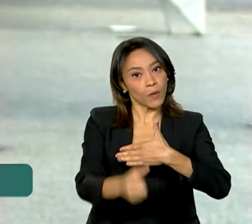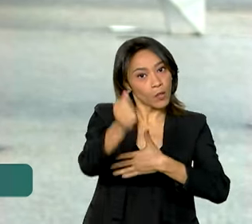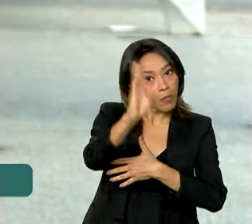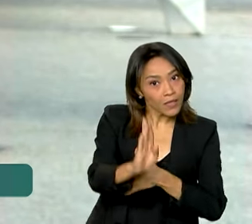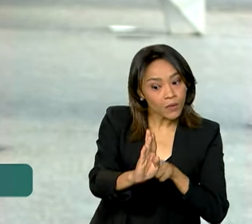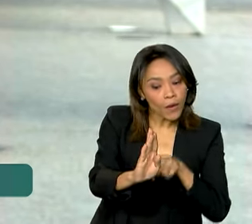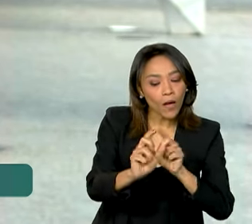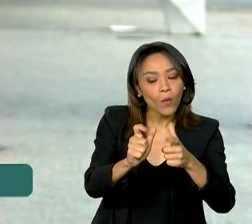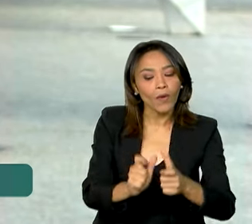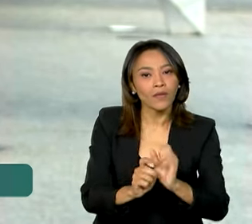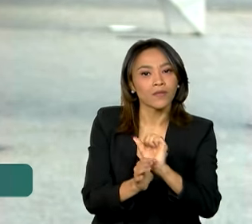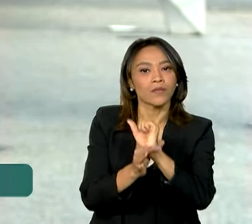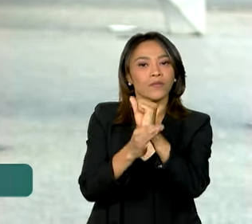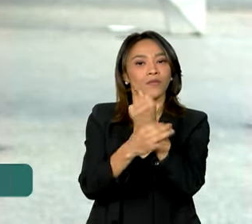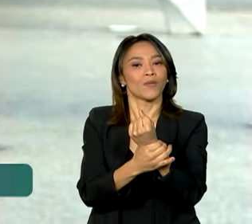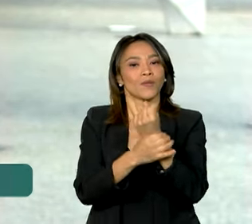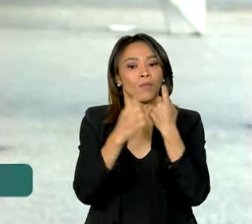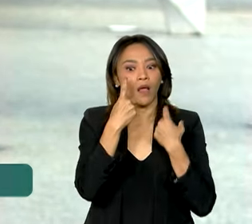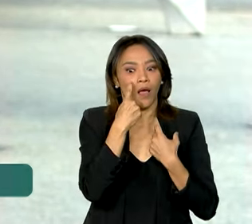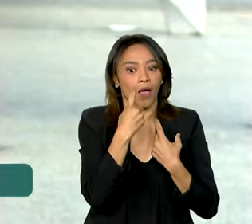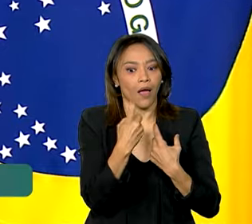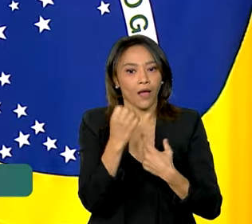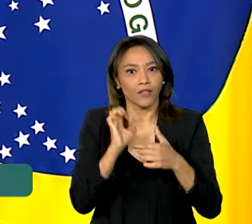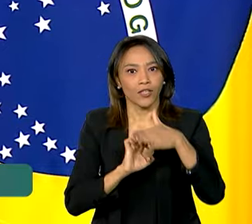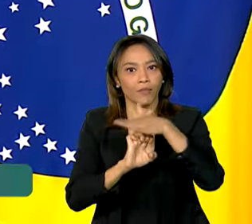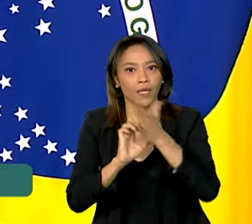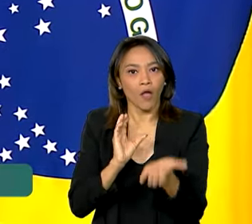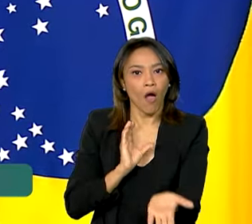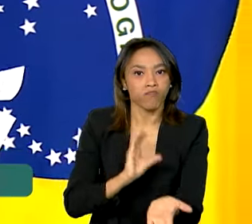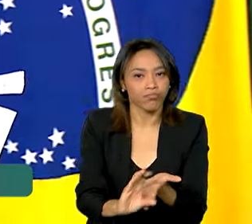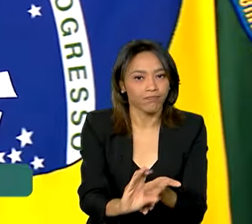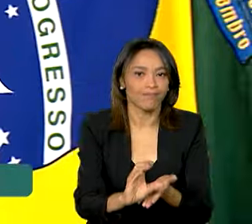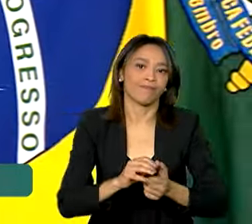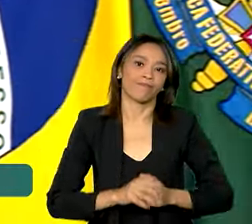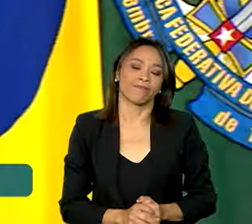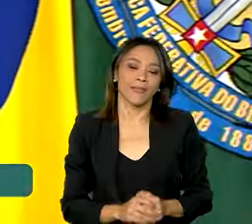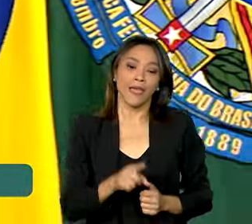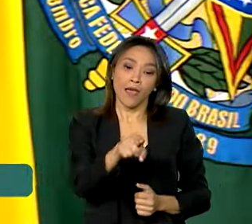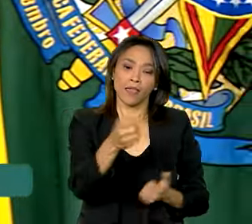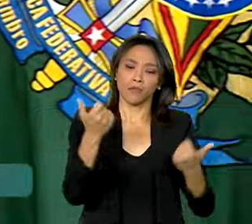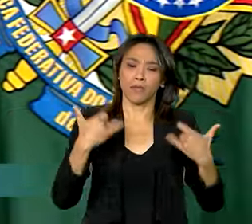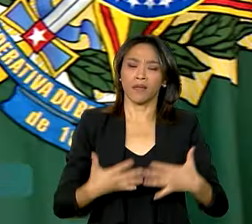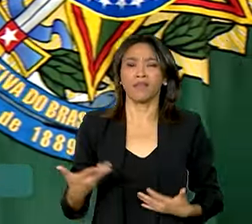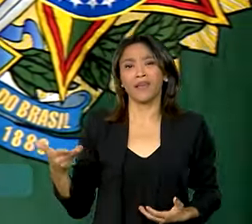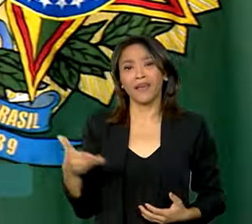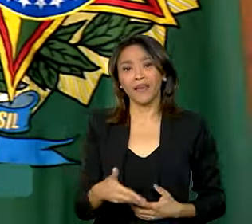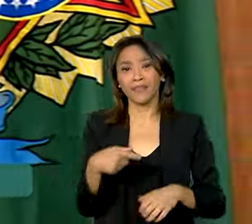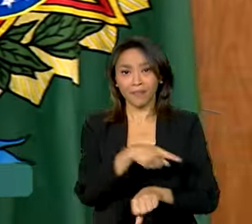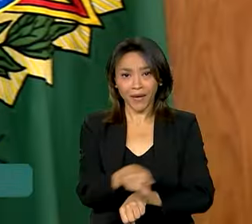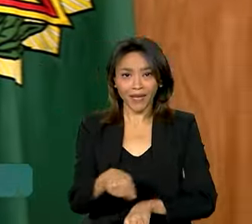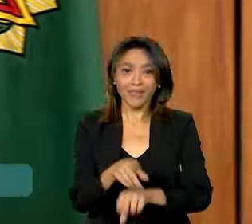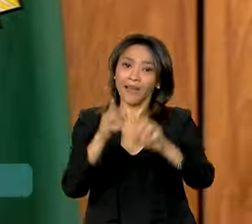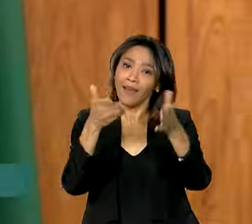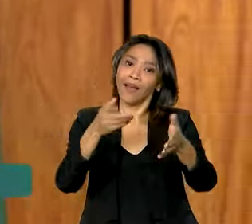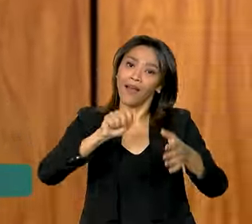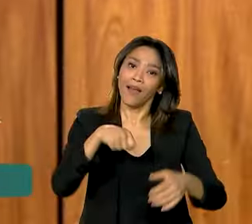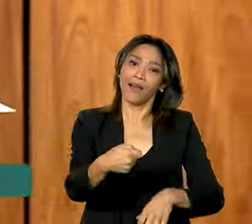mais seguros para investimento estrangeiro. Esse país é um país muito seguro.